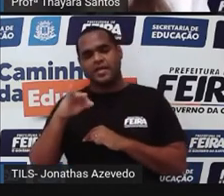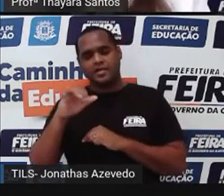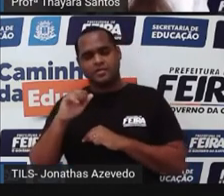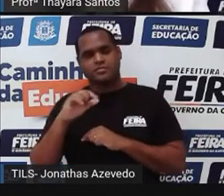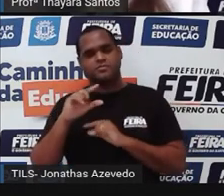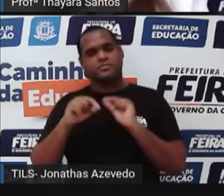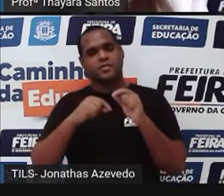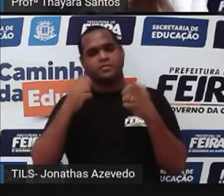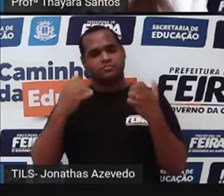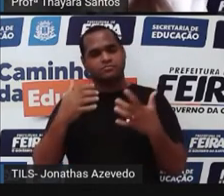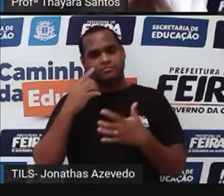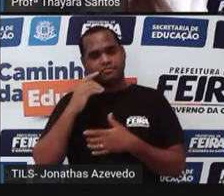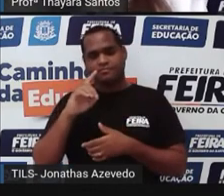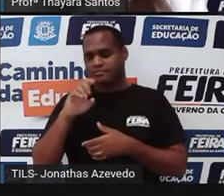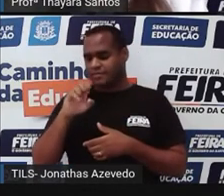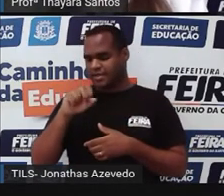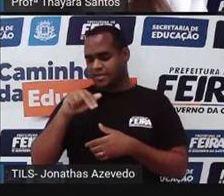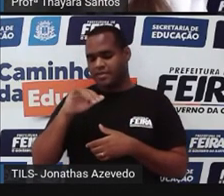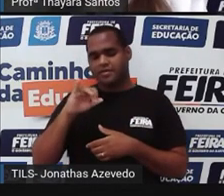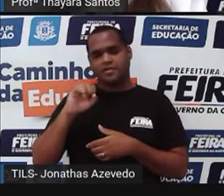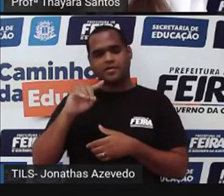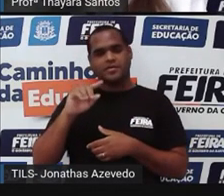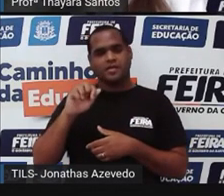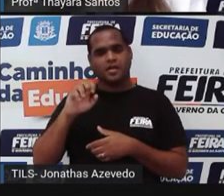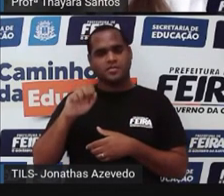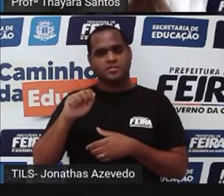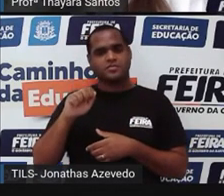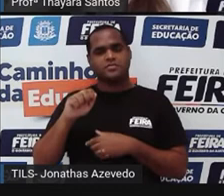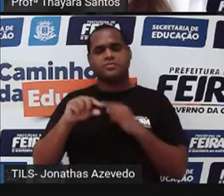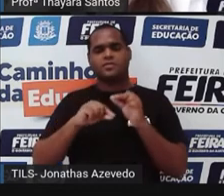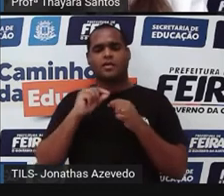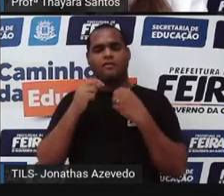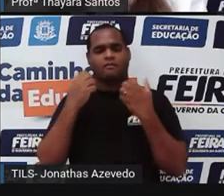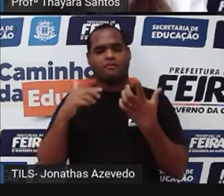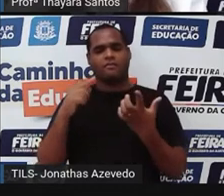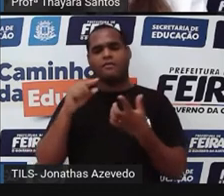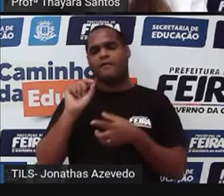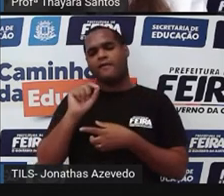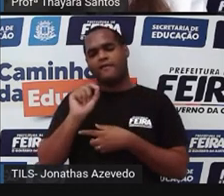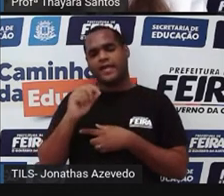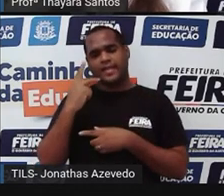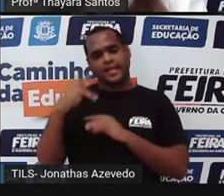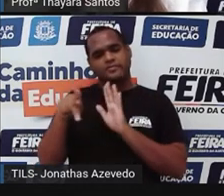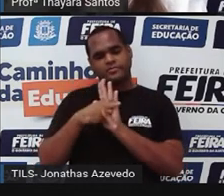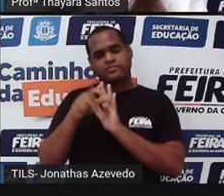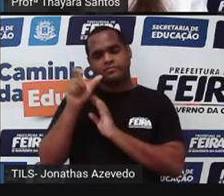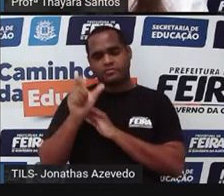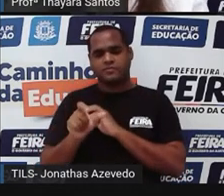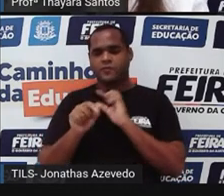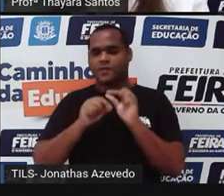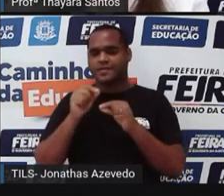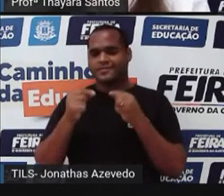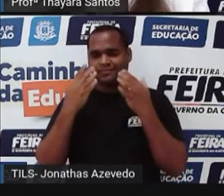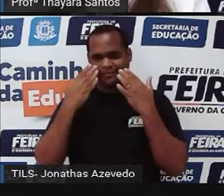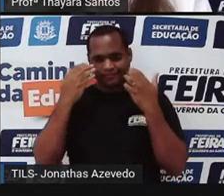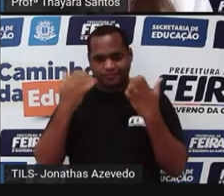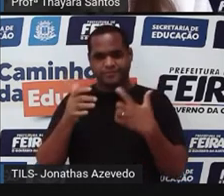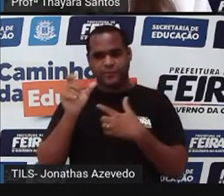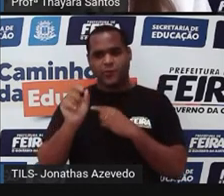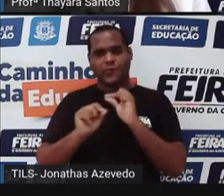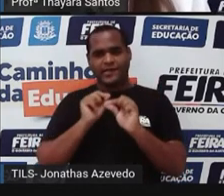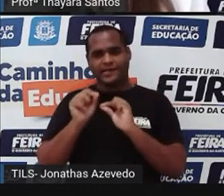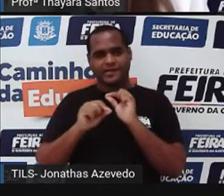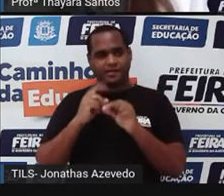Então, a densidade, ela serve, como ela é uma propriedade específica, ela serve para identificar que tipo de